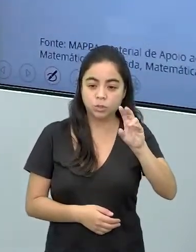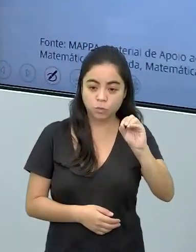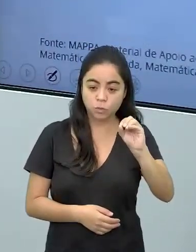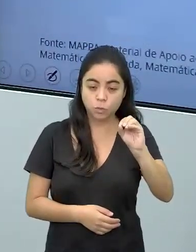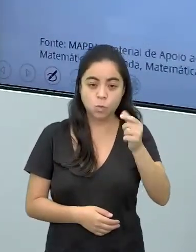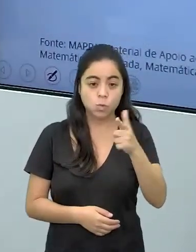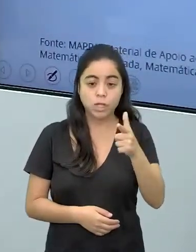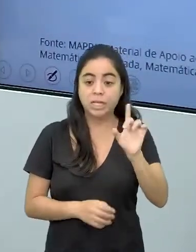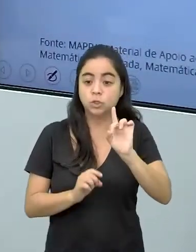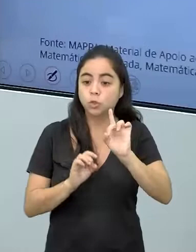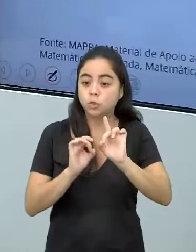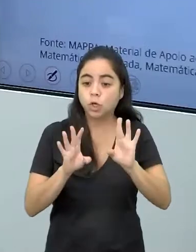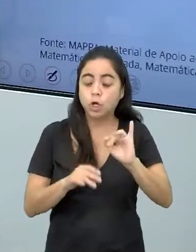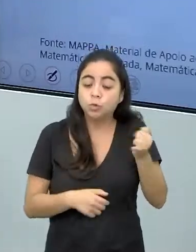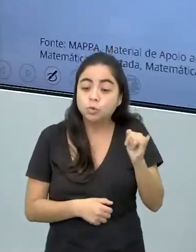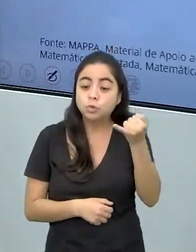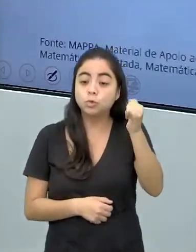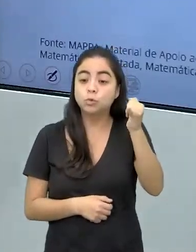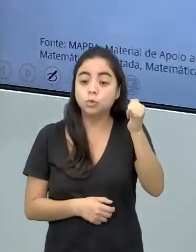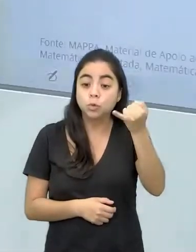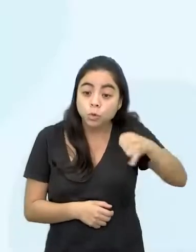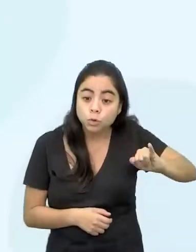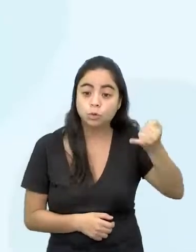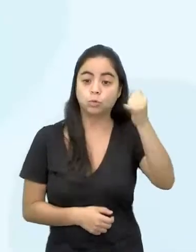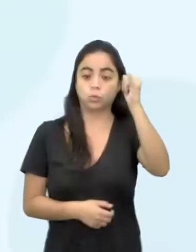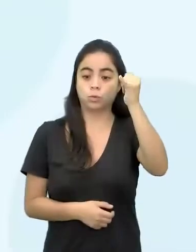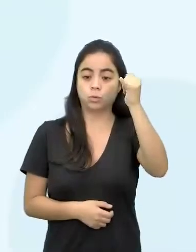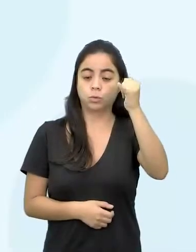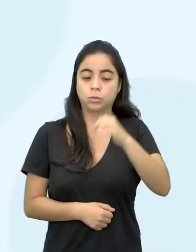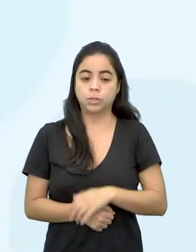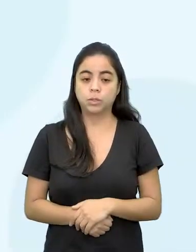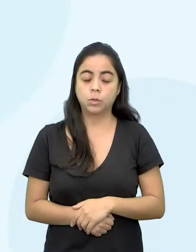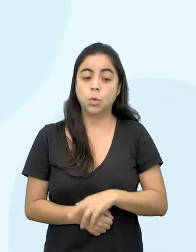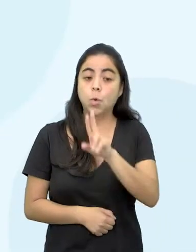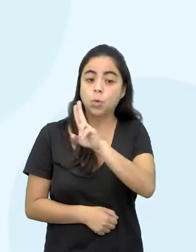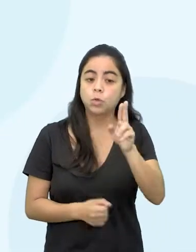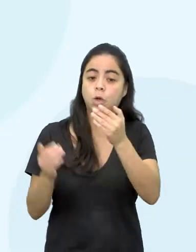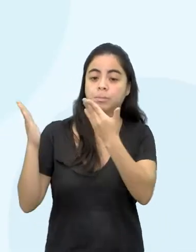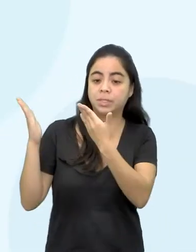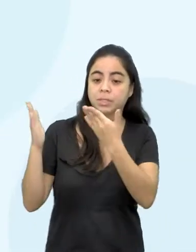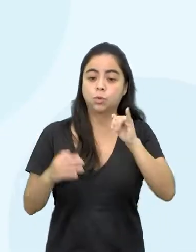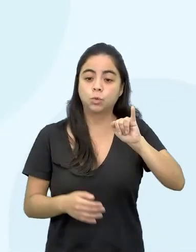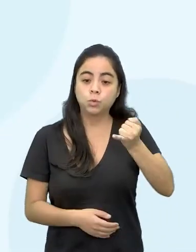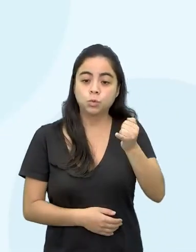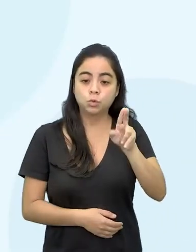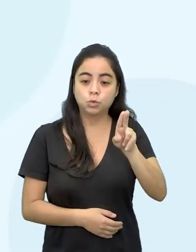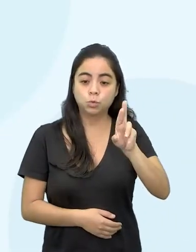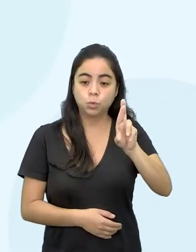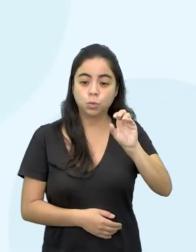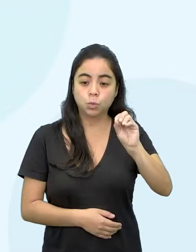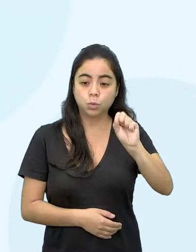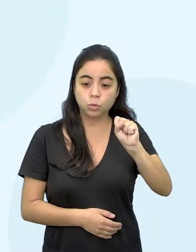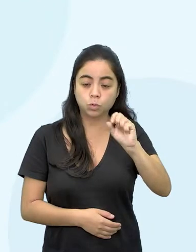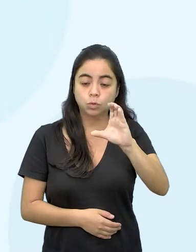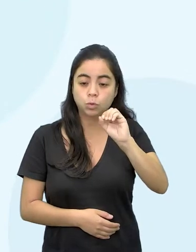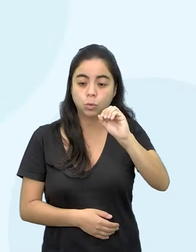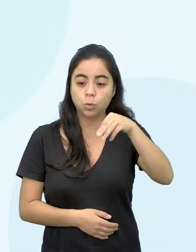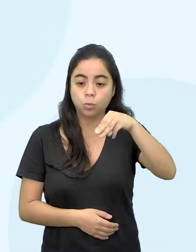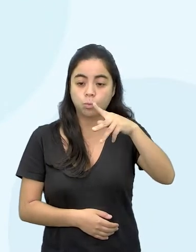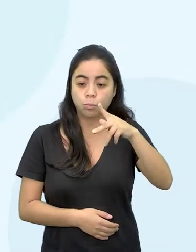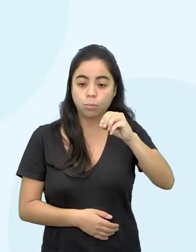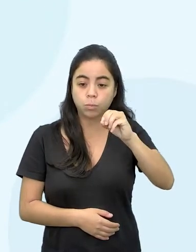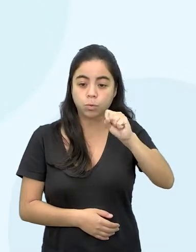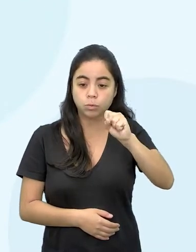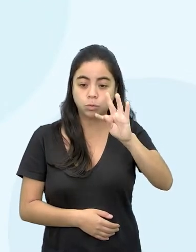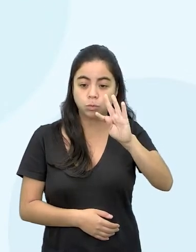tem só o juros sobre juros, que a gente chama aqui na matemática financeira, juros compostos.